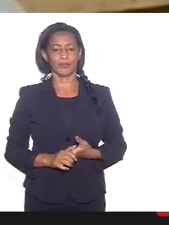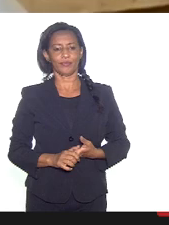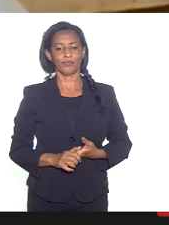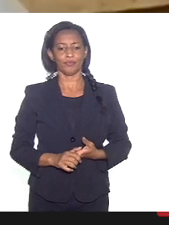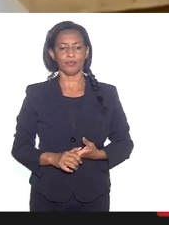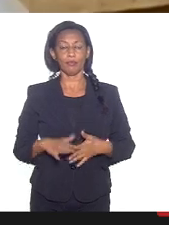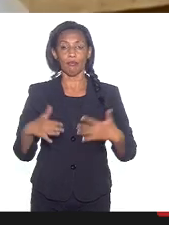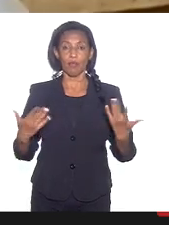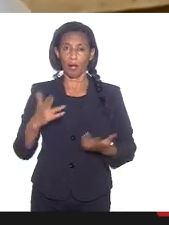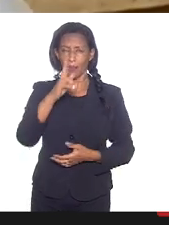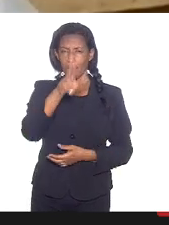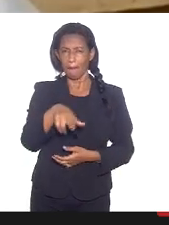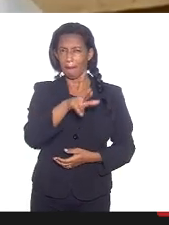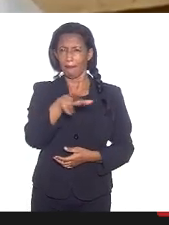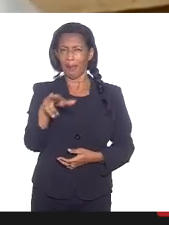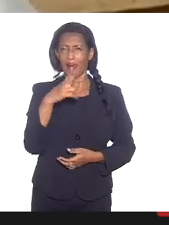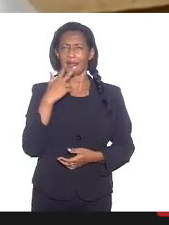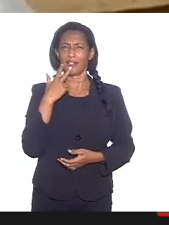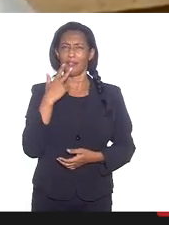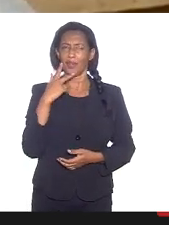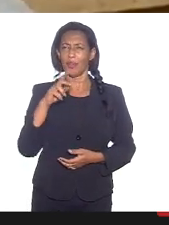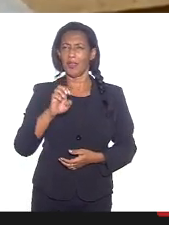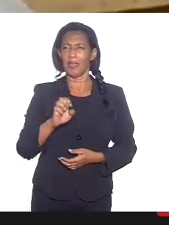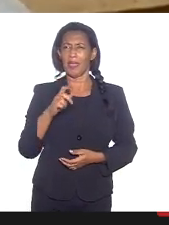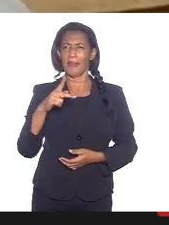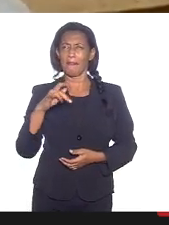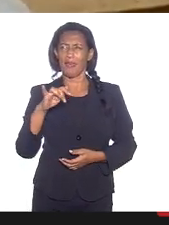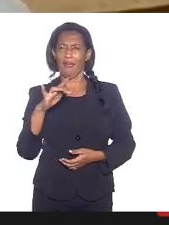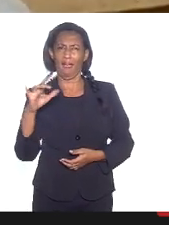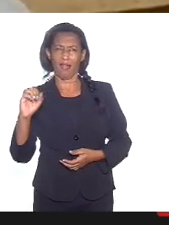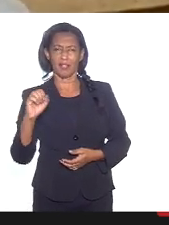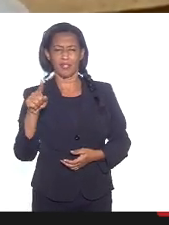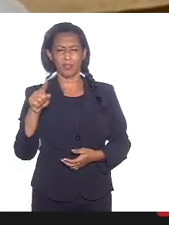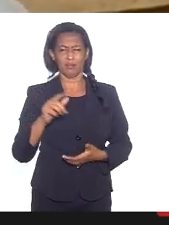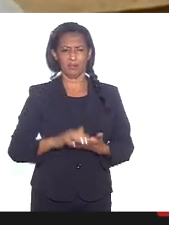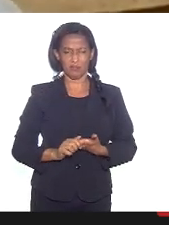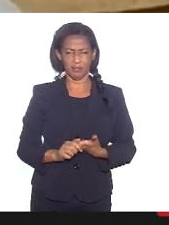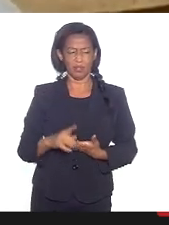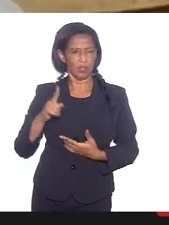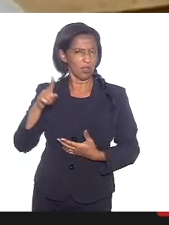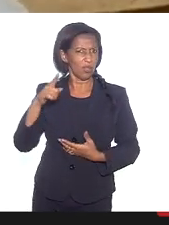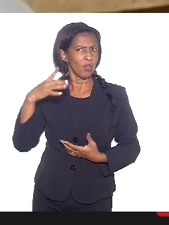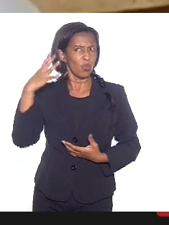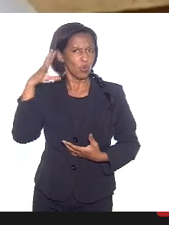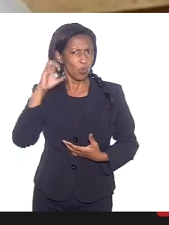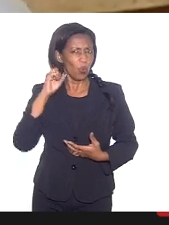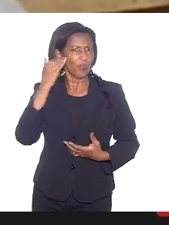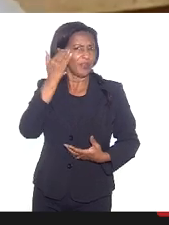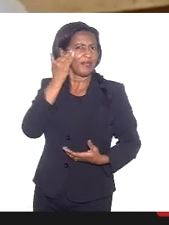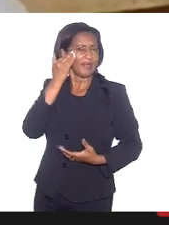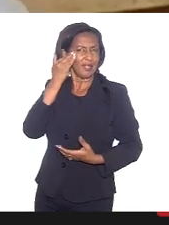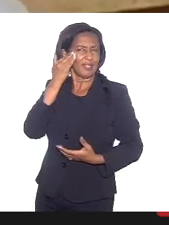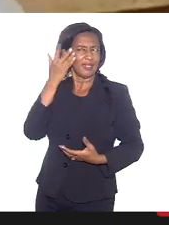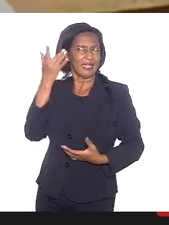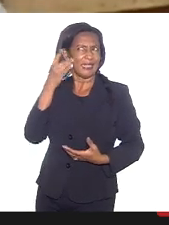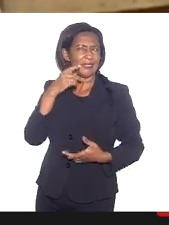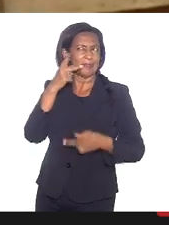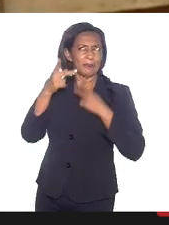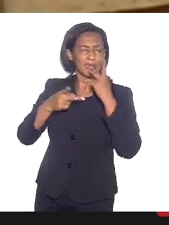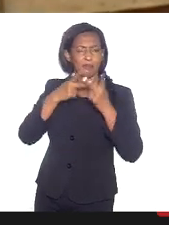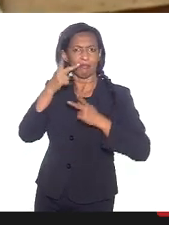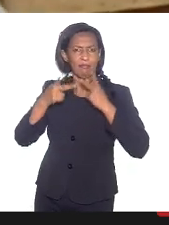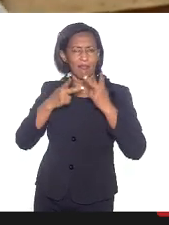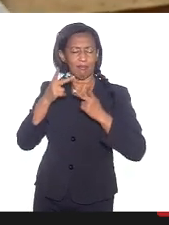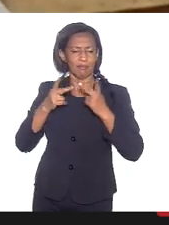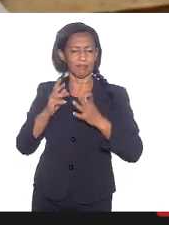O Padre Vitor falou sobre a eficácia horizontal, depois eu quero, eu queria alguma coisa nisso, fazer das minhas palavras,